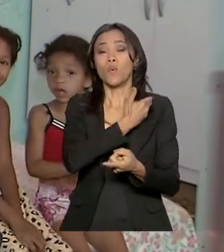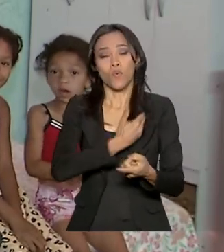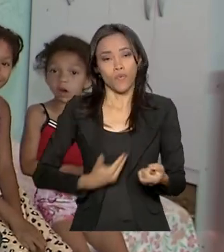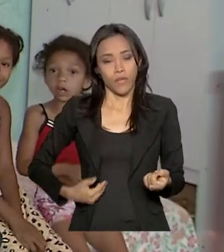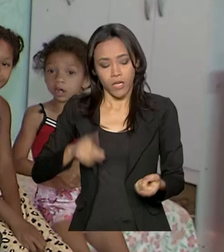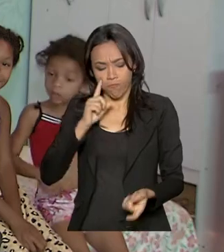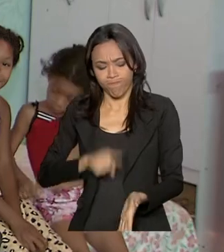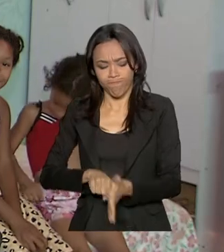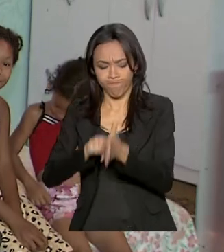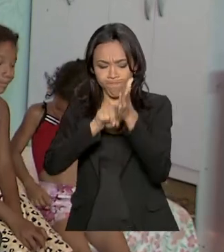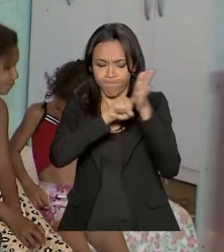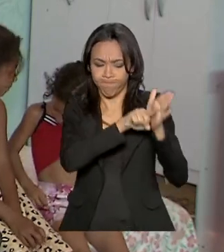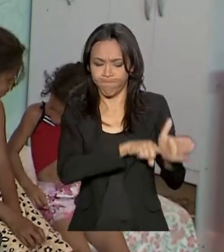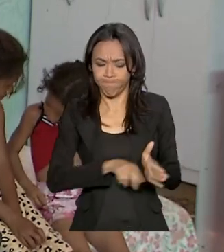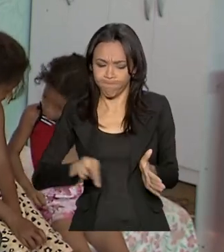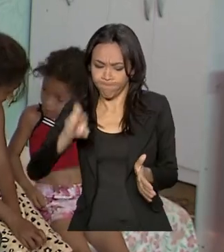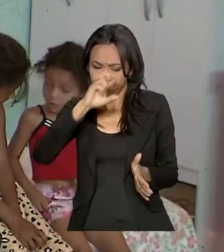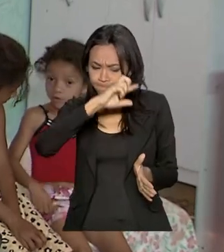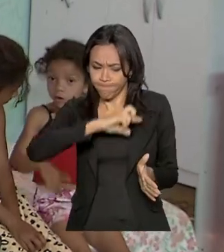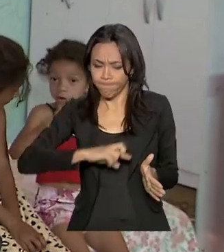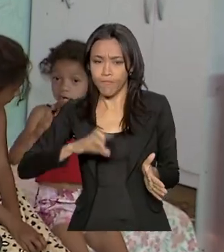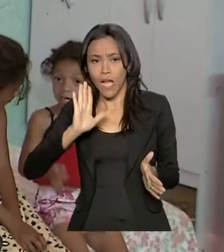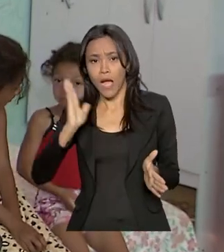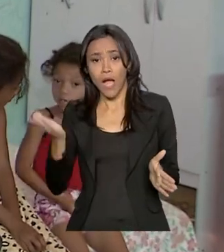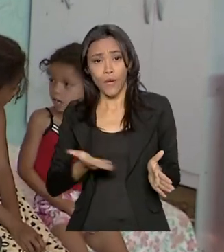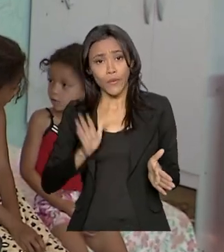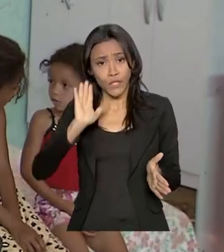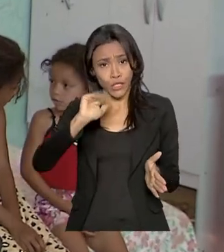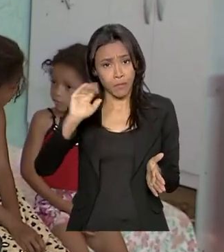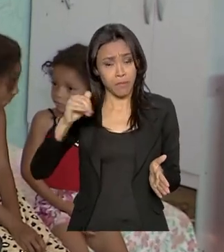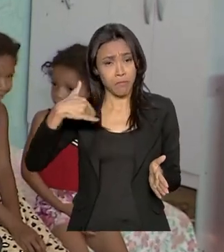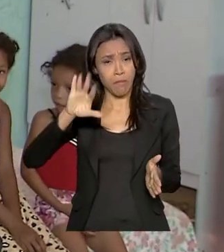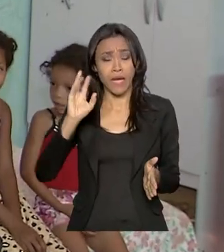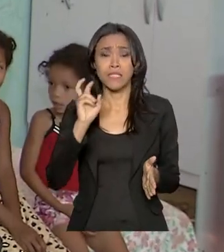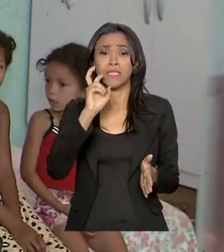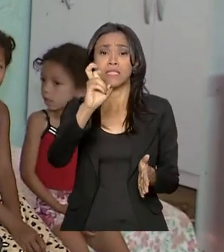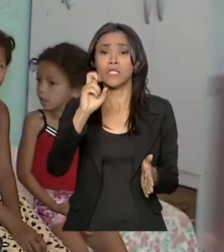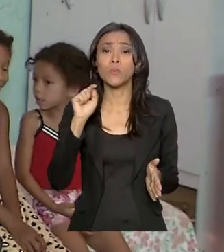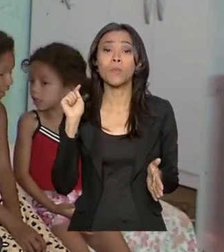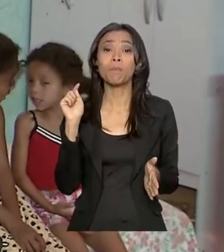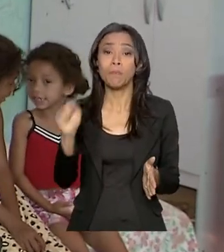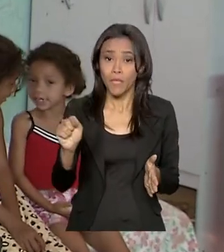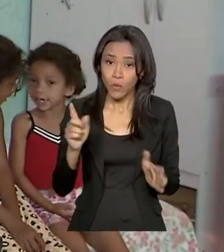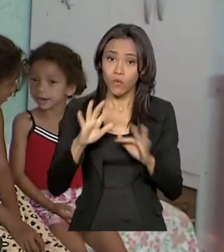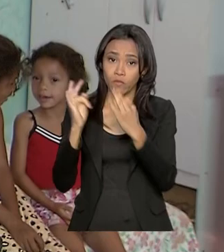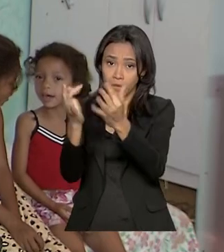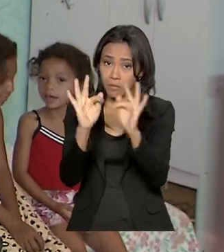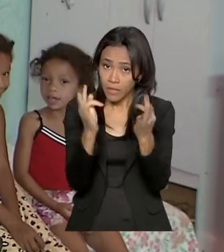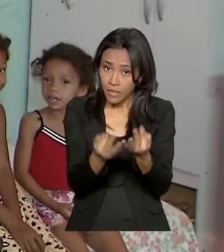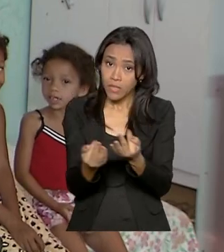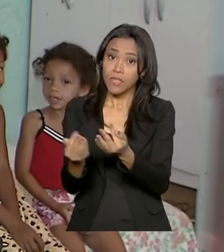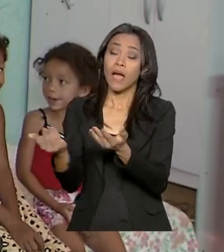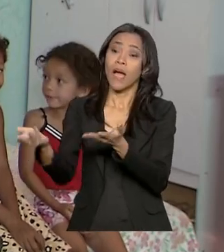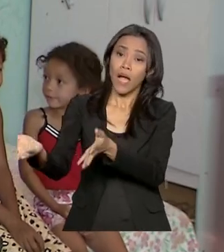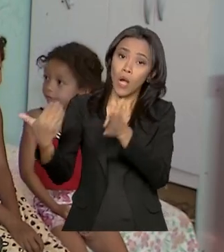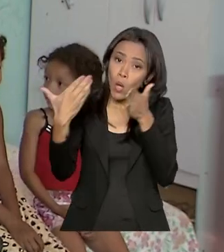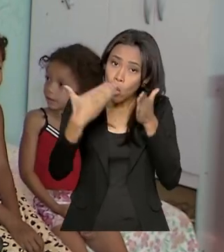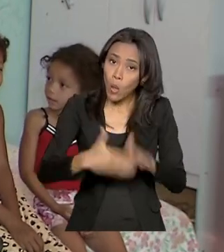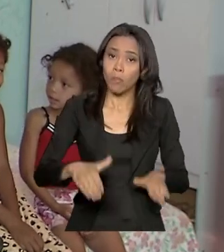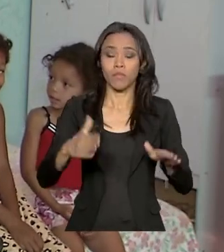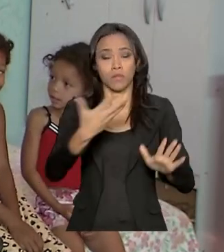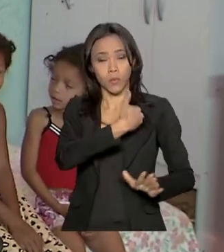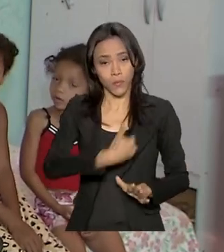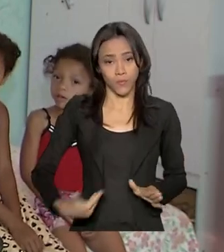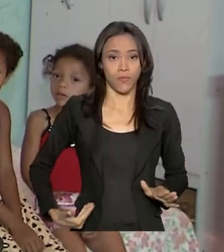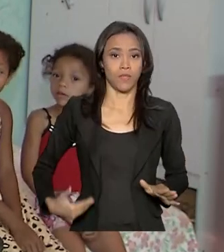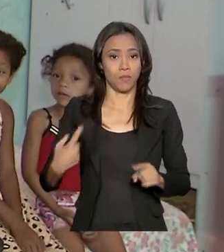irregularidades nos benefícios. Agora está convocando mais de 5 mil beneficiários a devolver os recursos recebidos indevidamente.